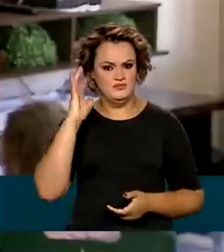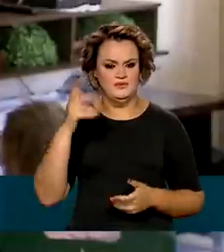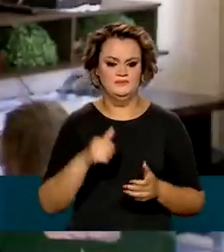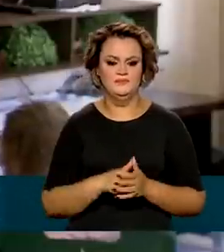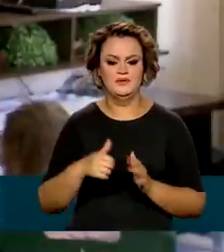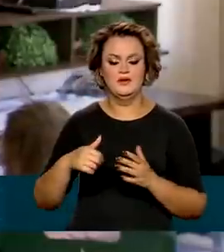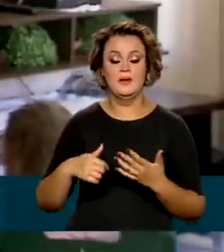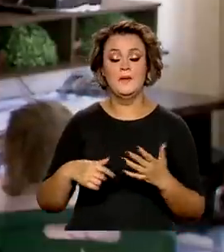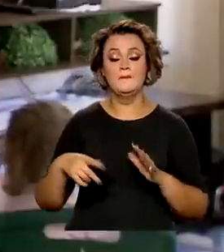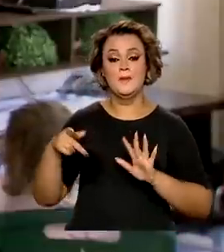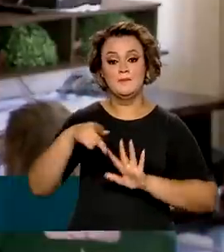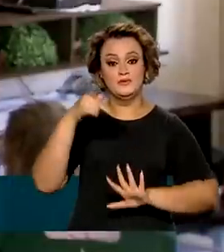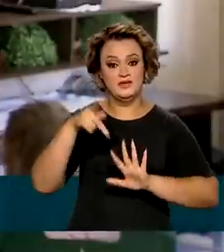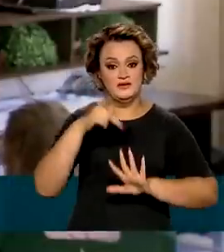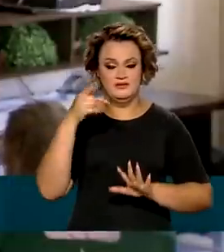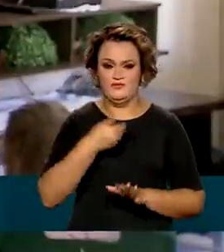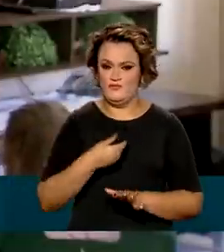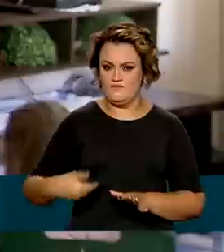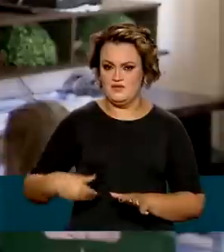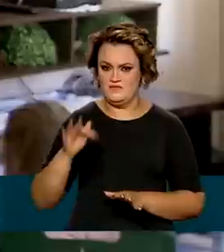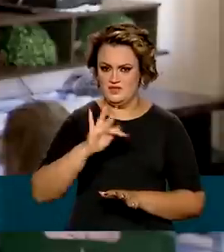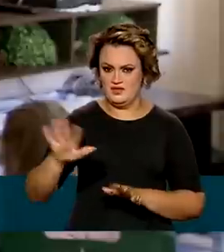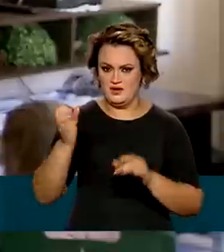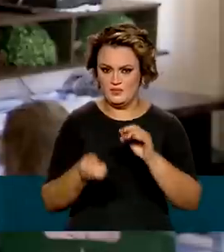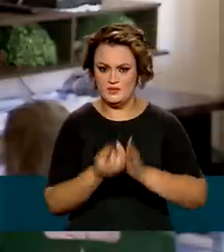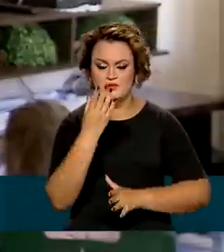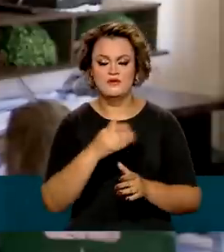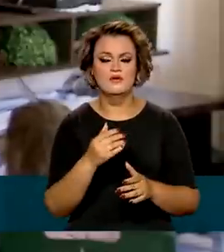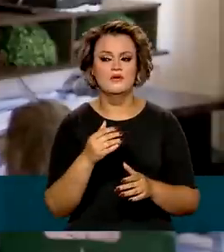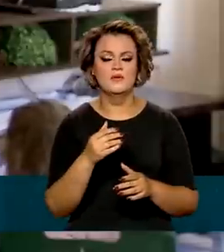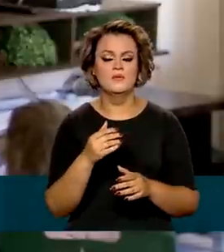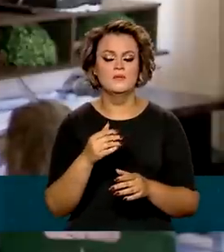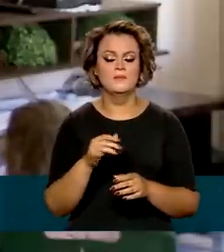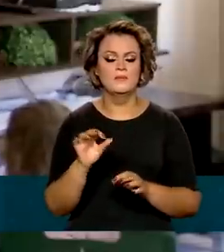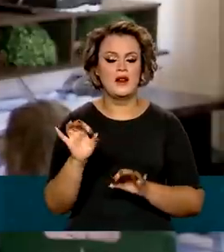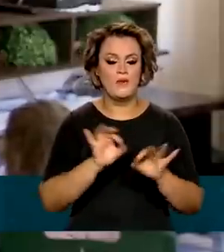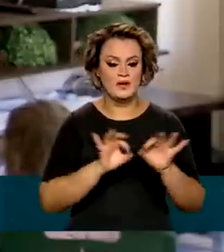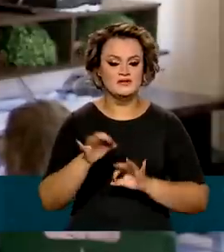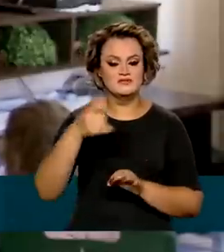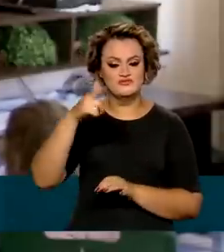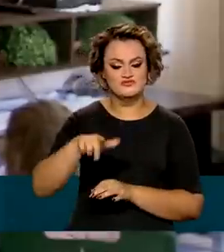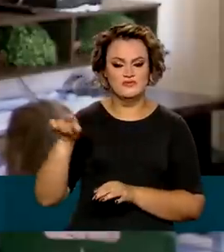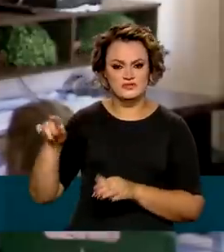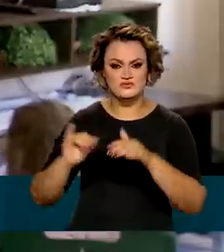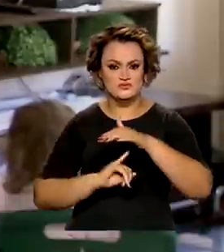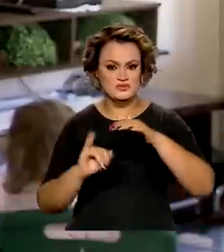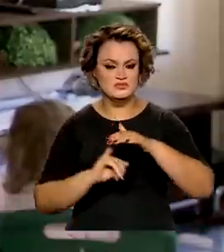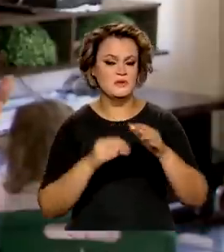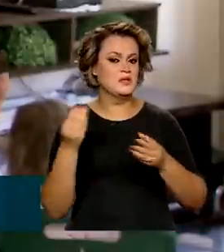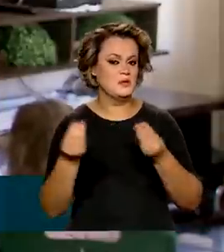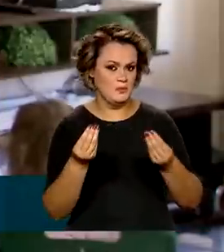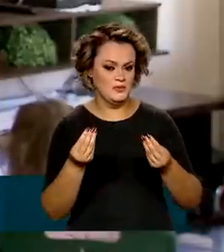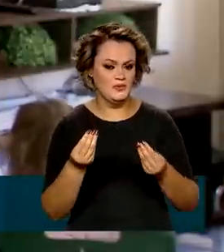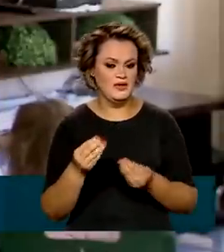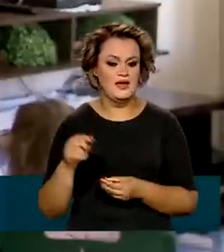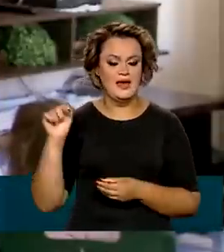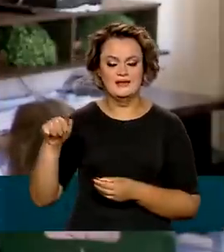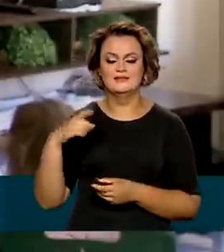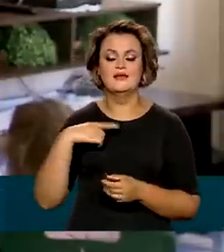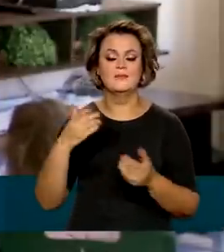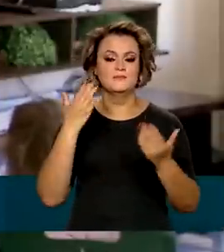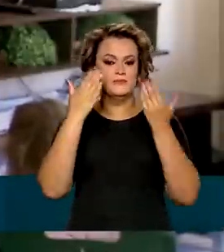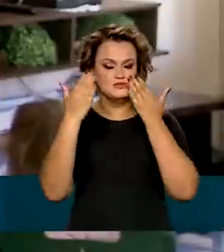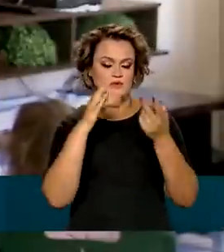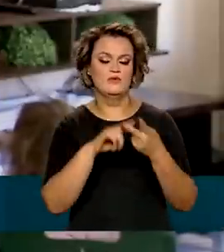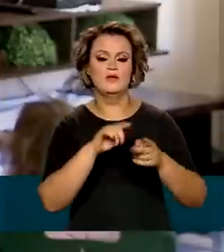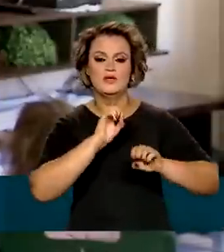portaria do governo federal define novas regras para a abertura e o funcionamento desse tipo de instituição. Aqui, psicólogos,